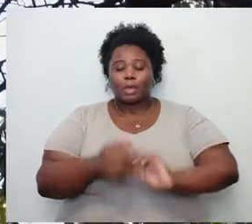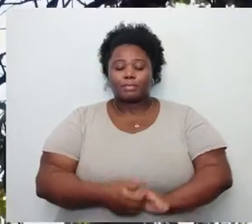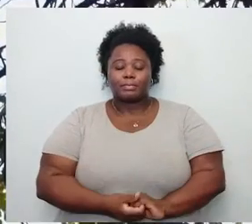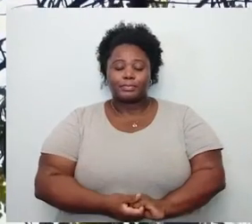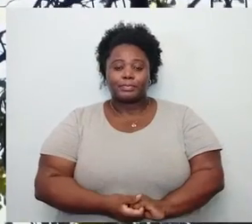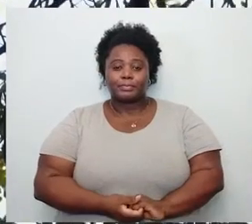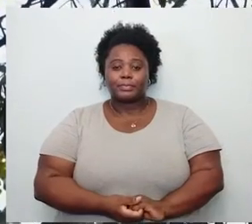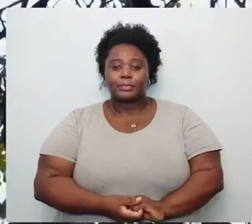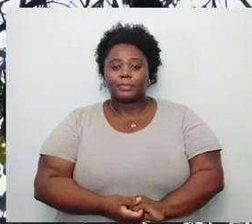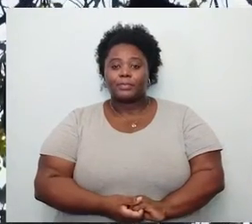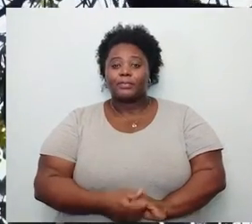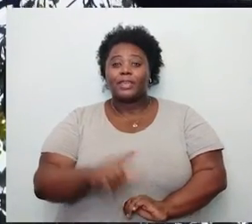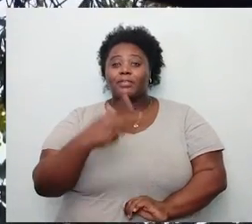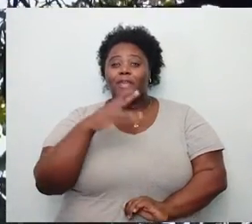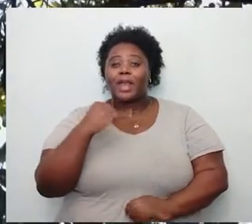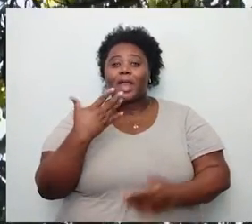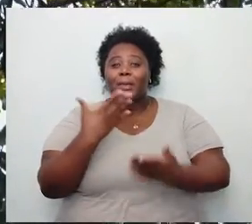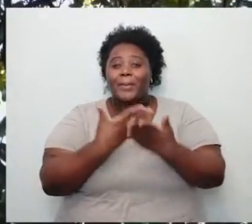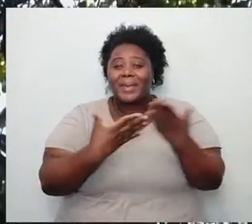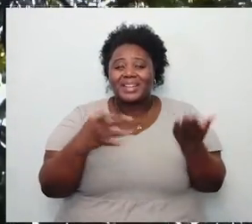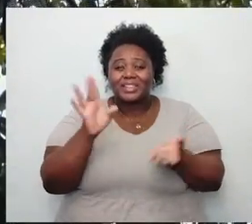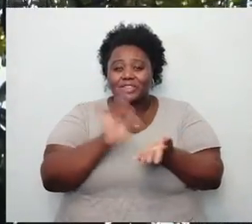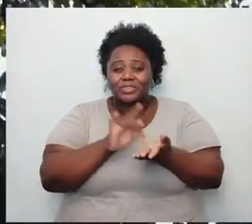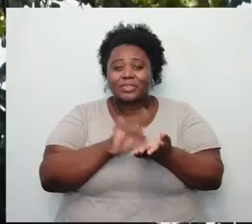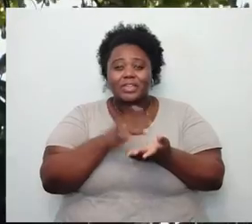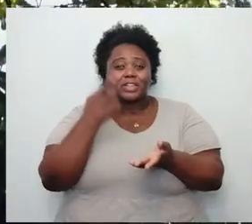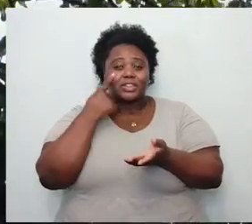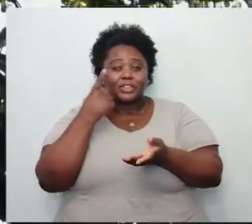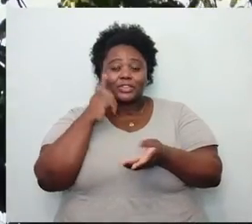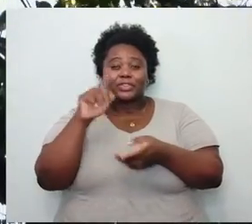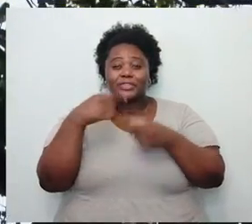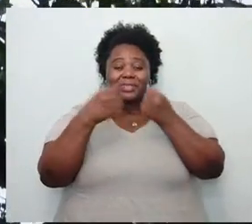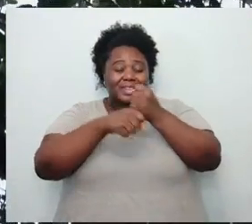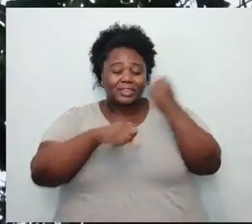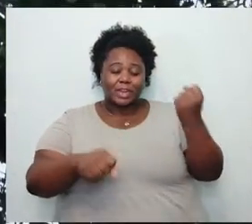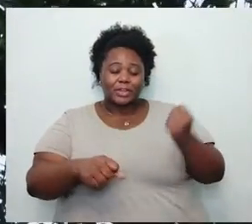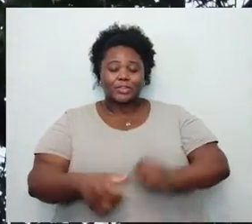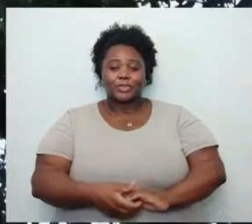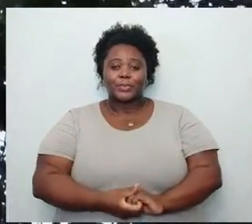E se perdendo, de fato, de vez na imensidão.